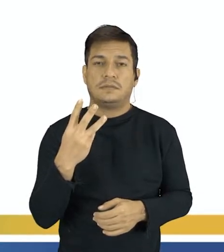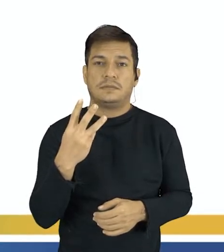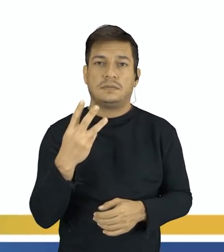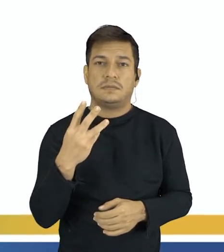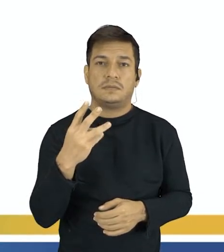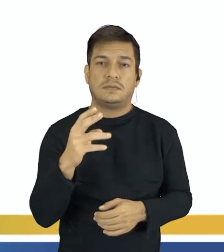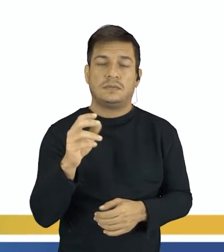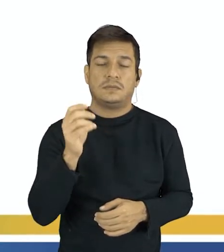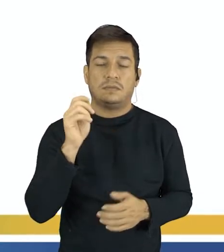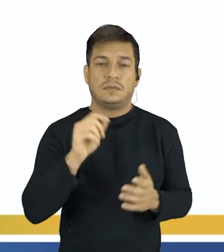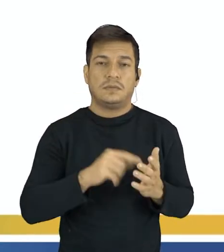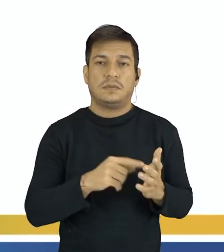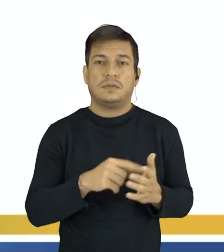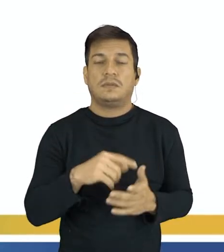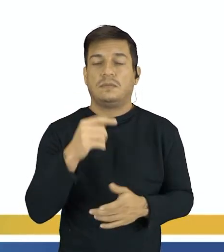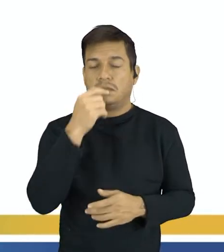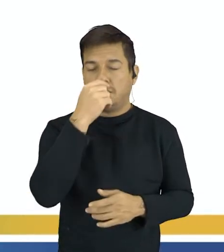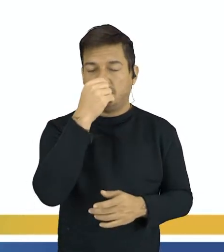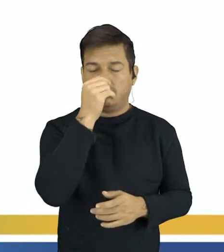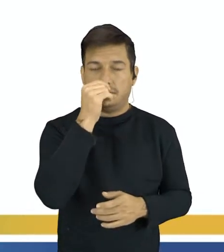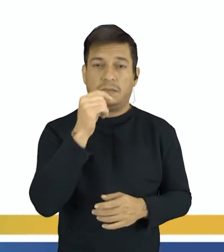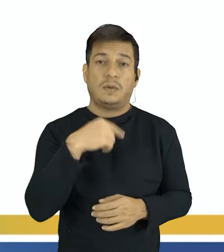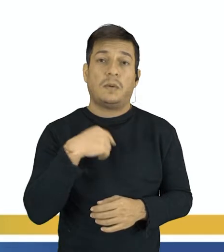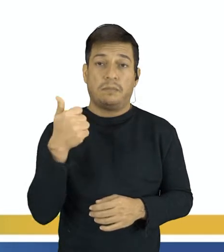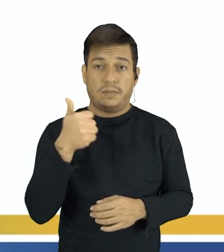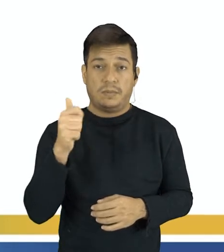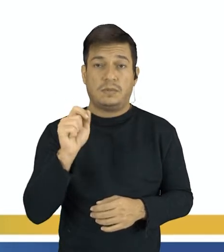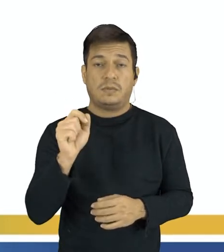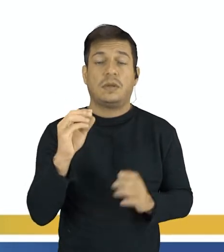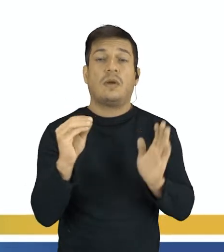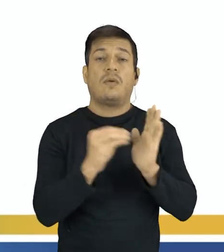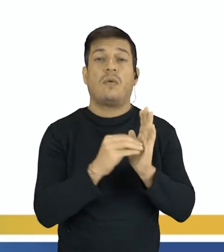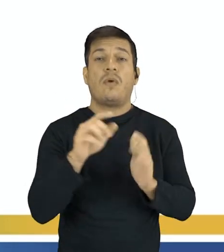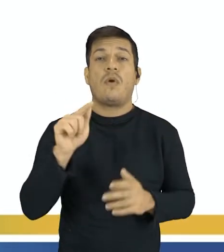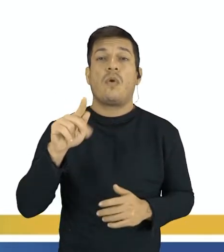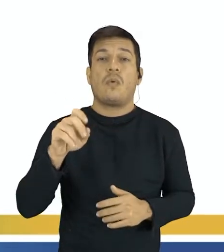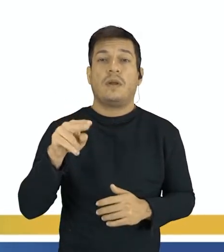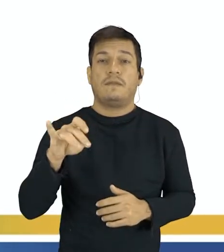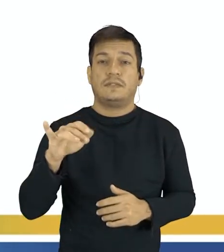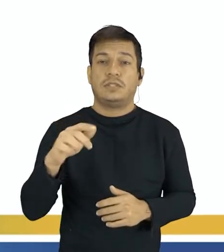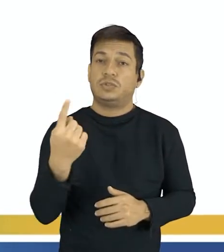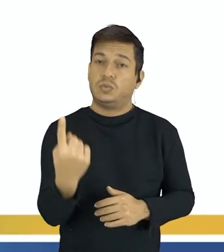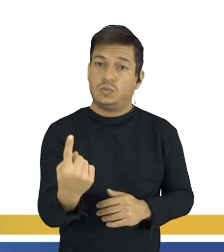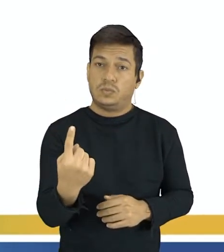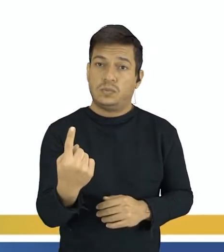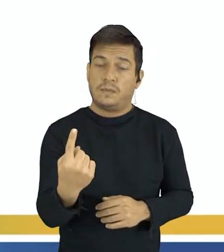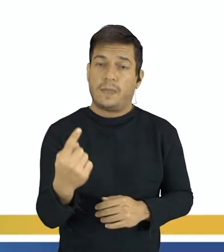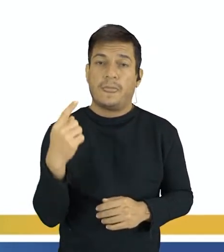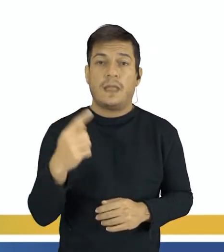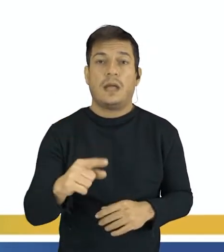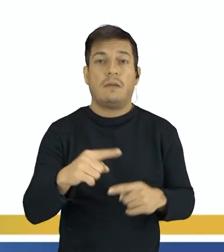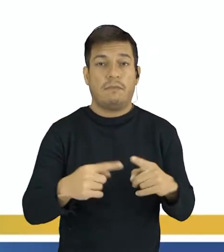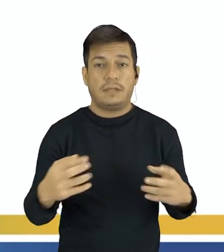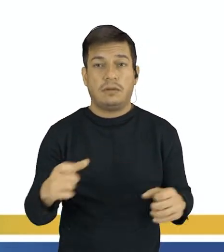utilizar esse método. O primeiro ponto, nós atribuímos o coeficiente 1 à substância com maior número de átomos.